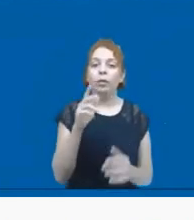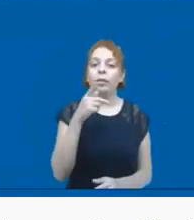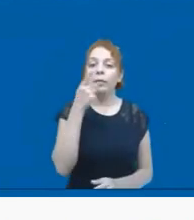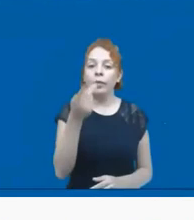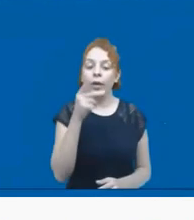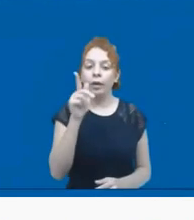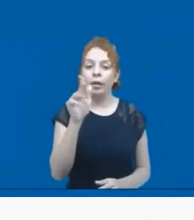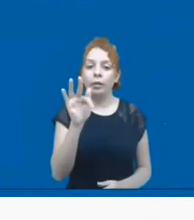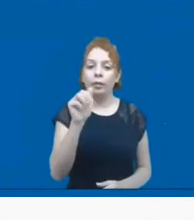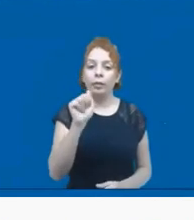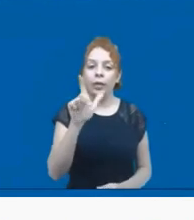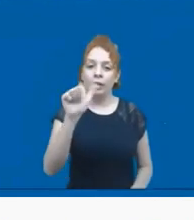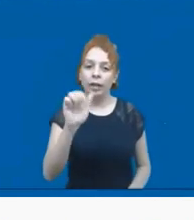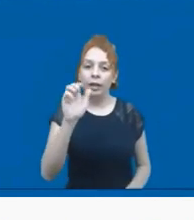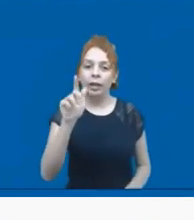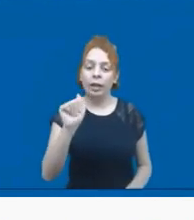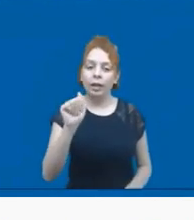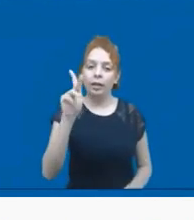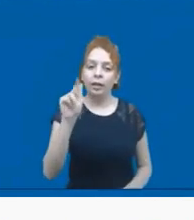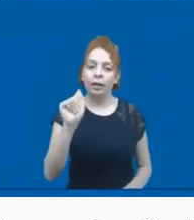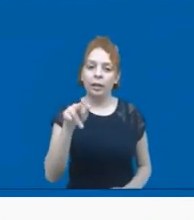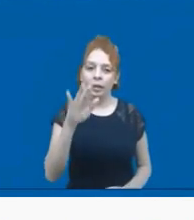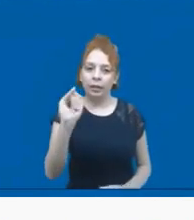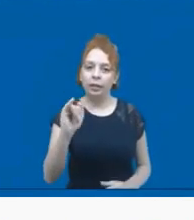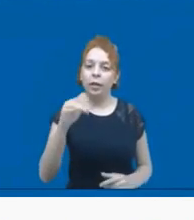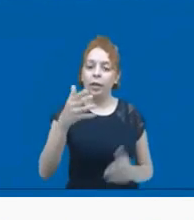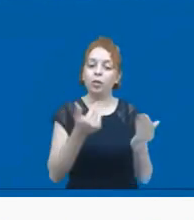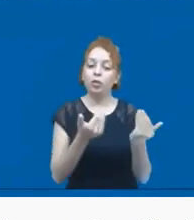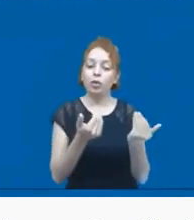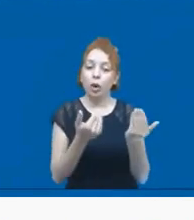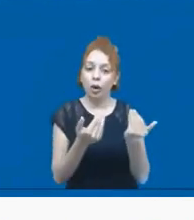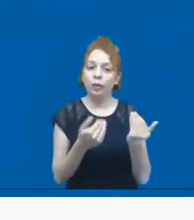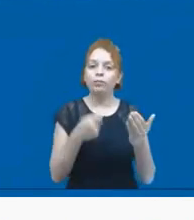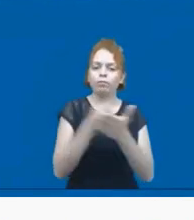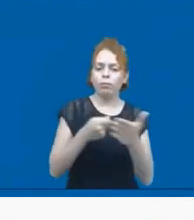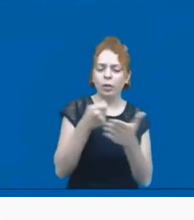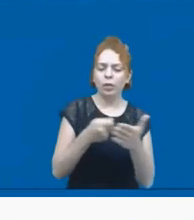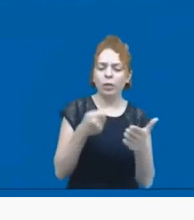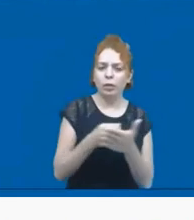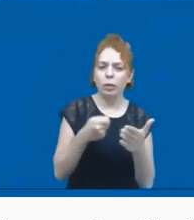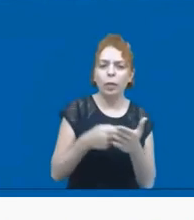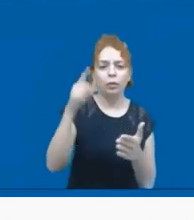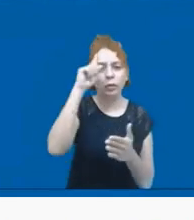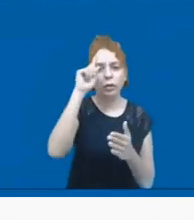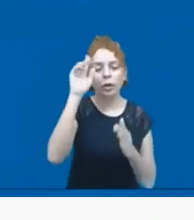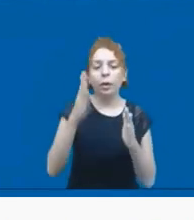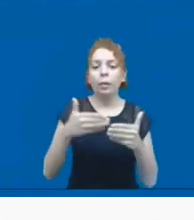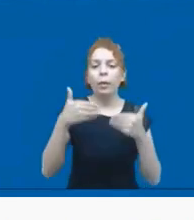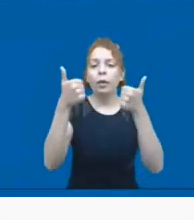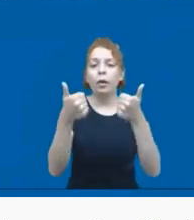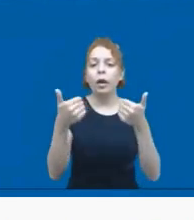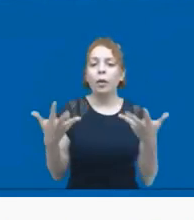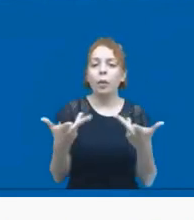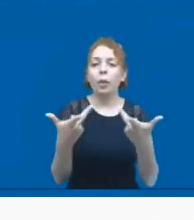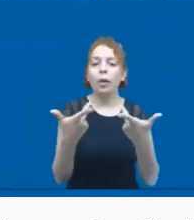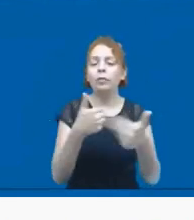coletivo de jovens ativistas, jovens que lutam diariamente por melhorias, por qualidades de